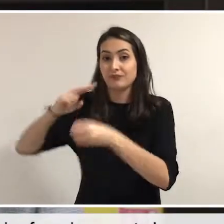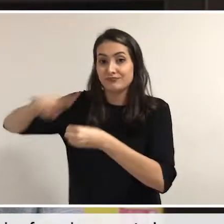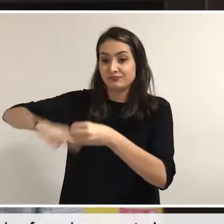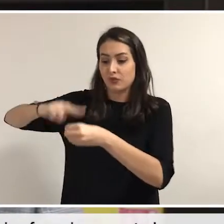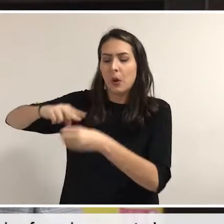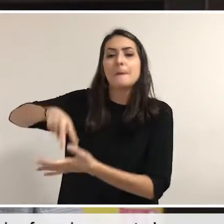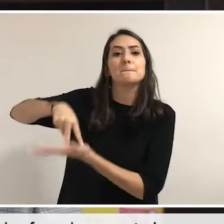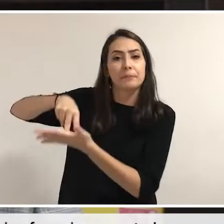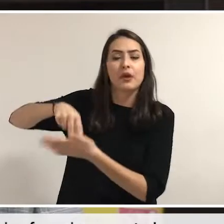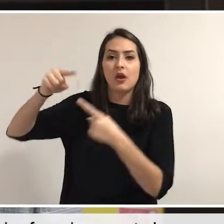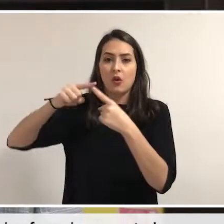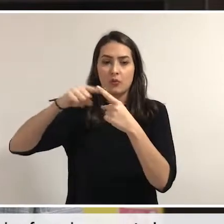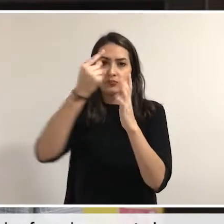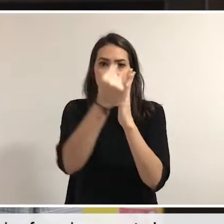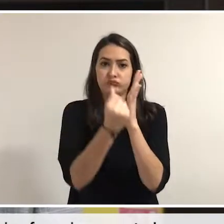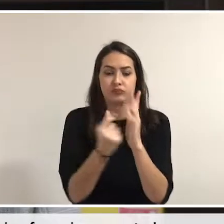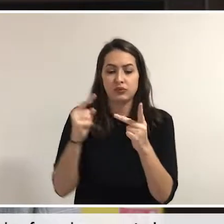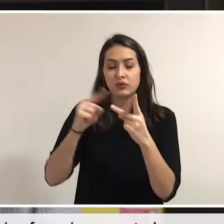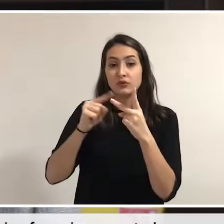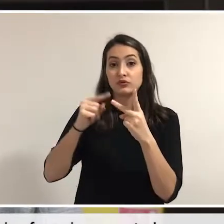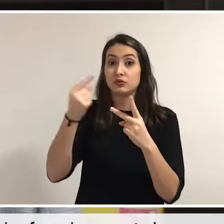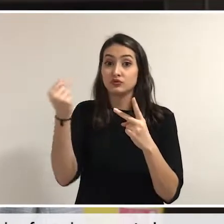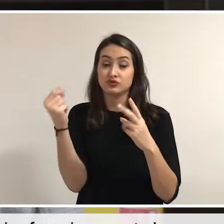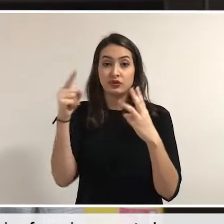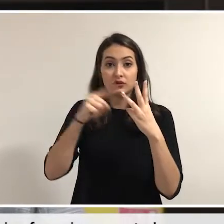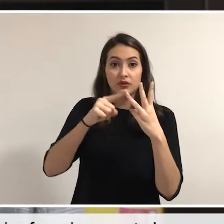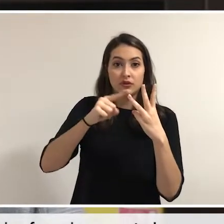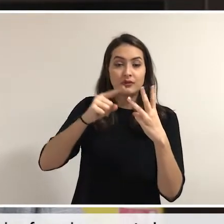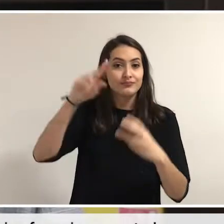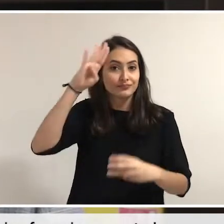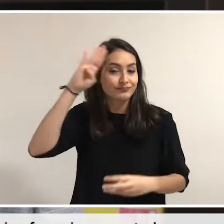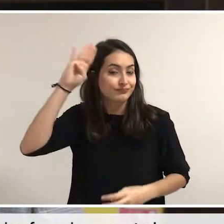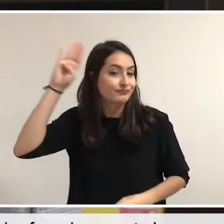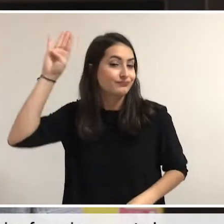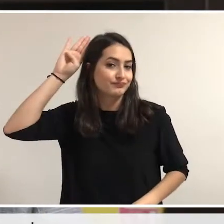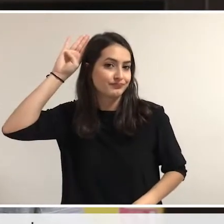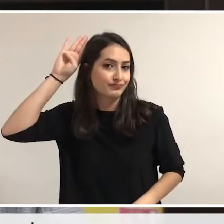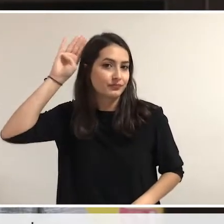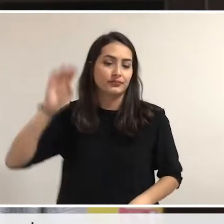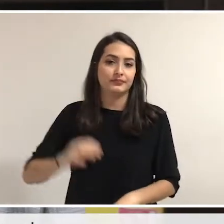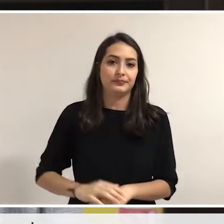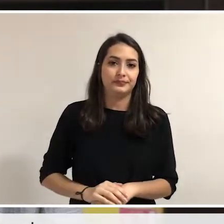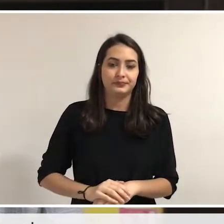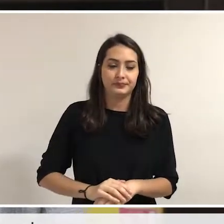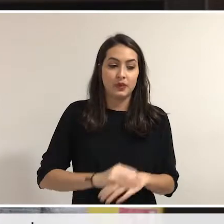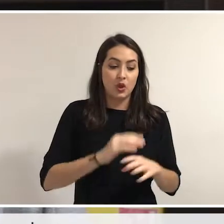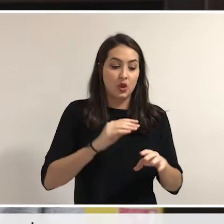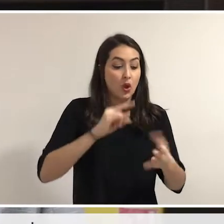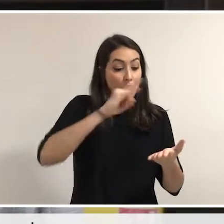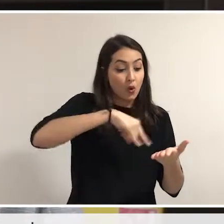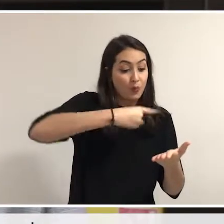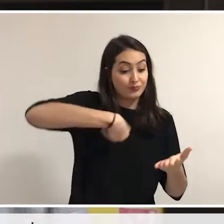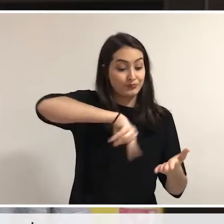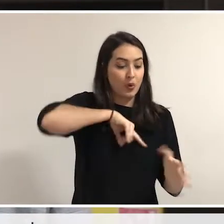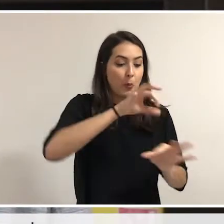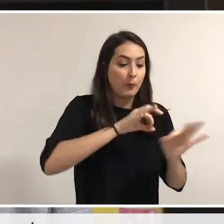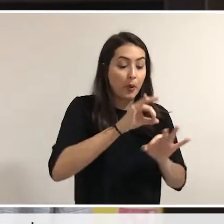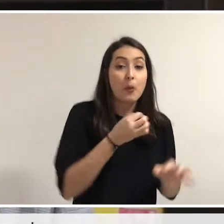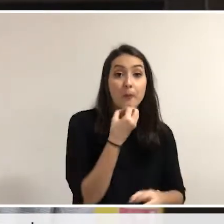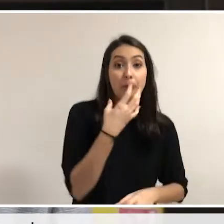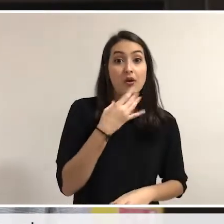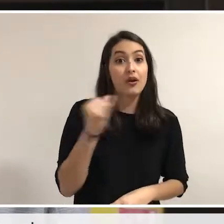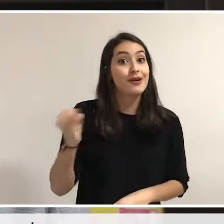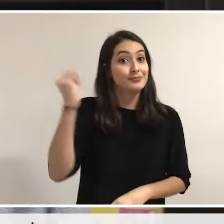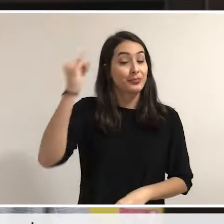para enfrentarmos os efeitos econômicos da pandemia da Covid-19, apostamos em estratégias inovadoras de ensino,